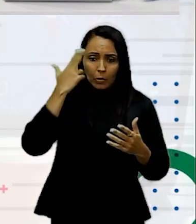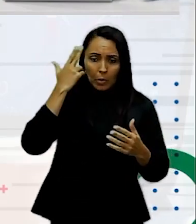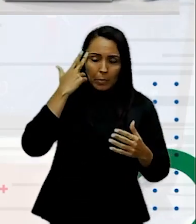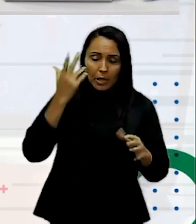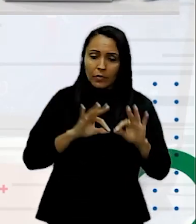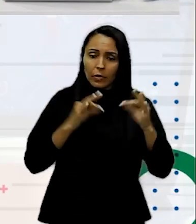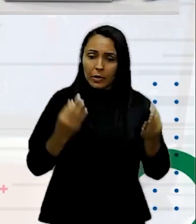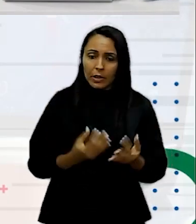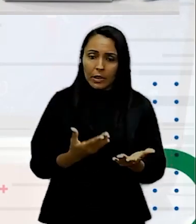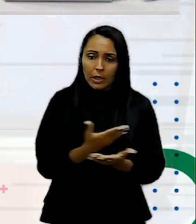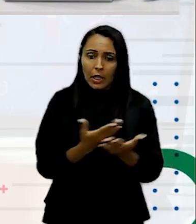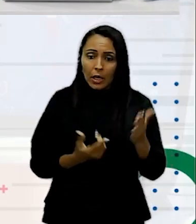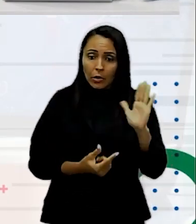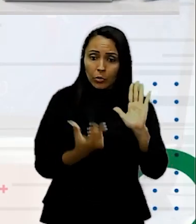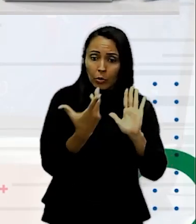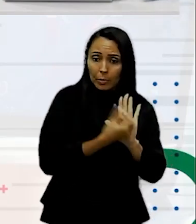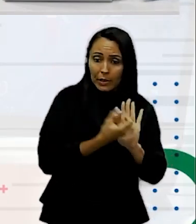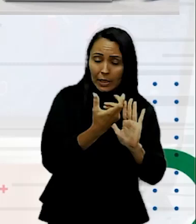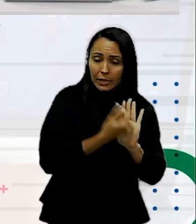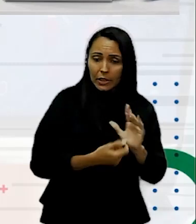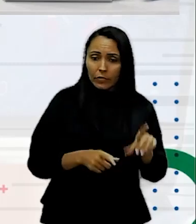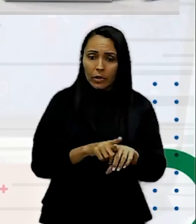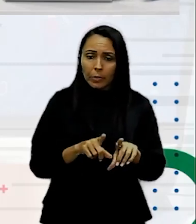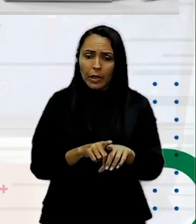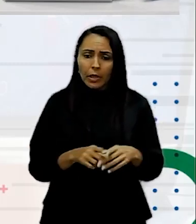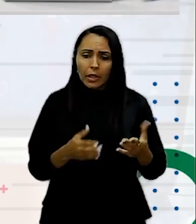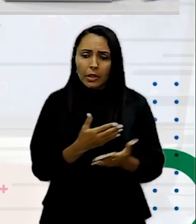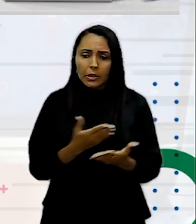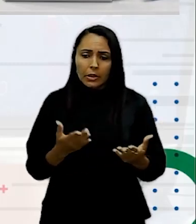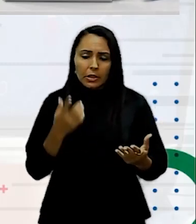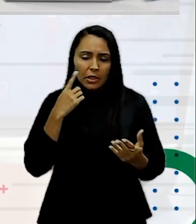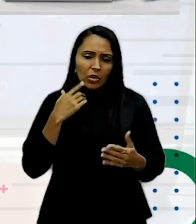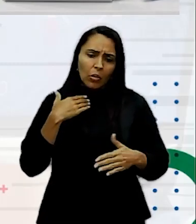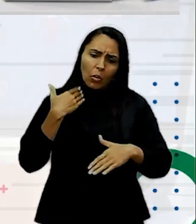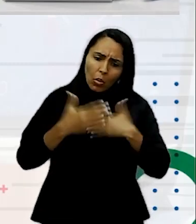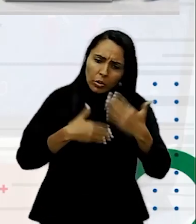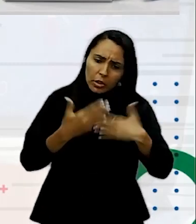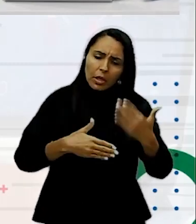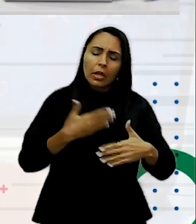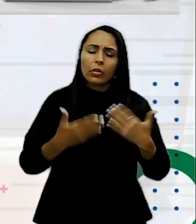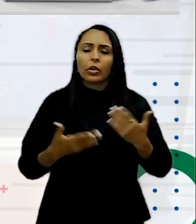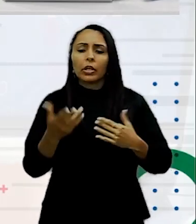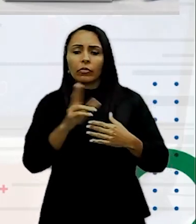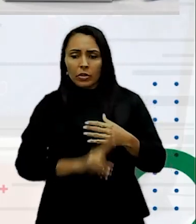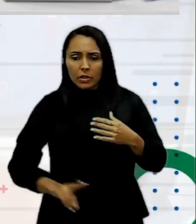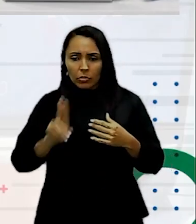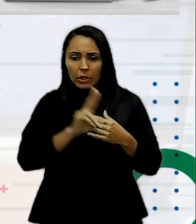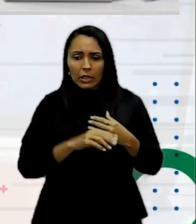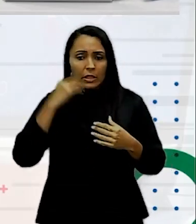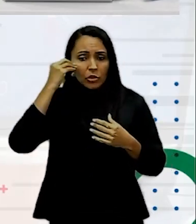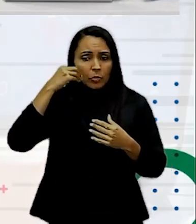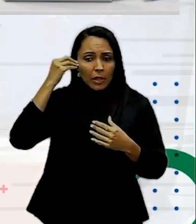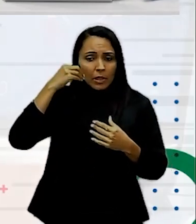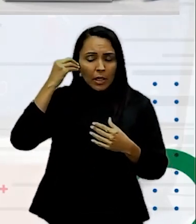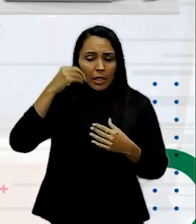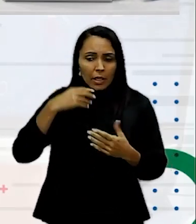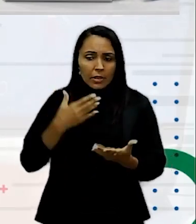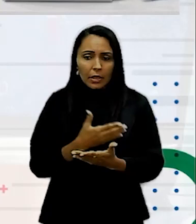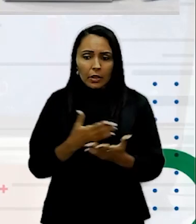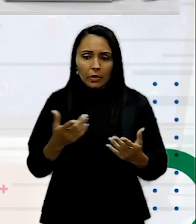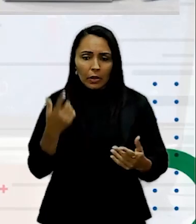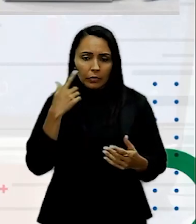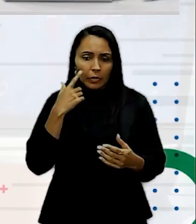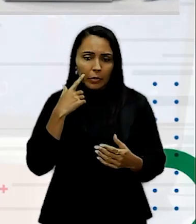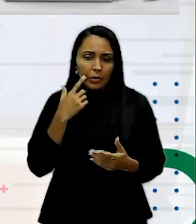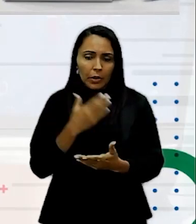aplicativo Para que seja Algo rotineiro Para que você Utilize As suas experiências Até a sua De repente Memória